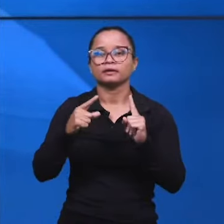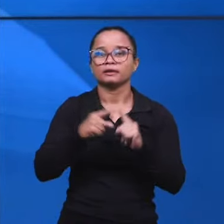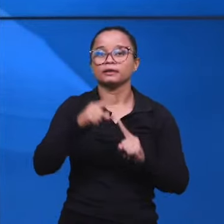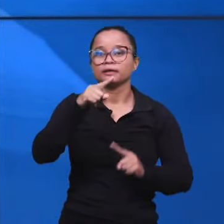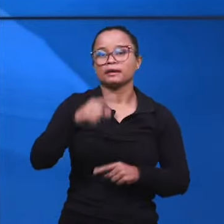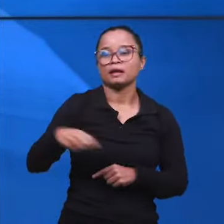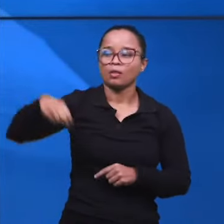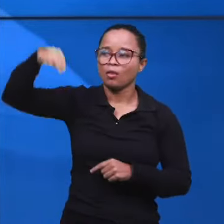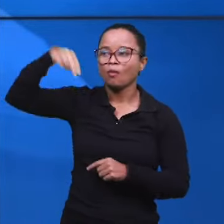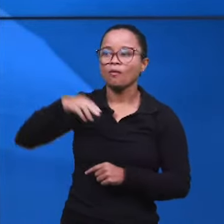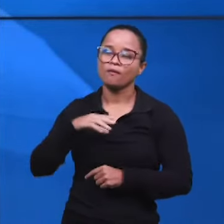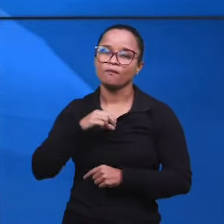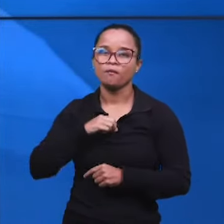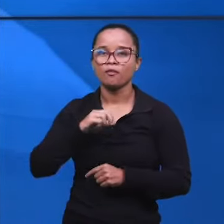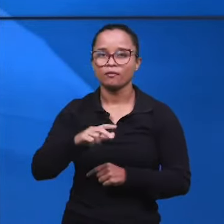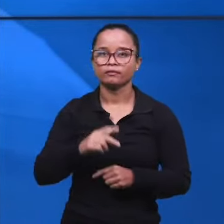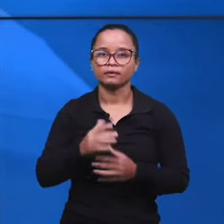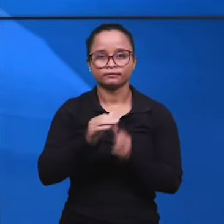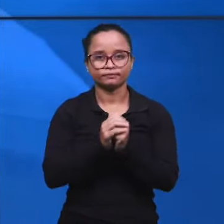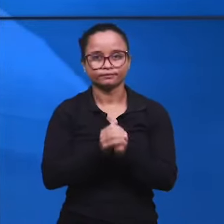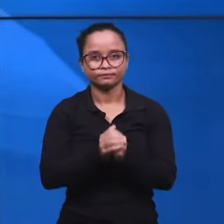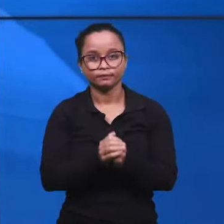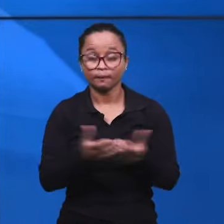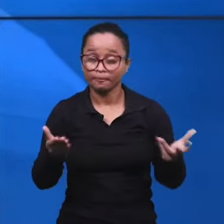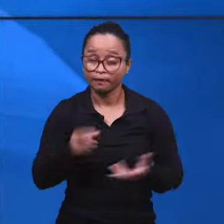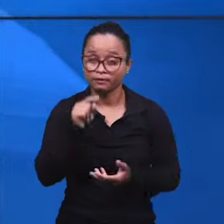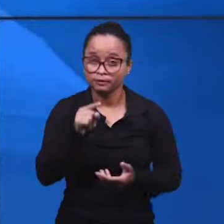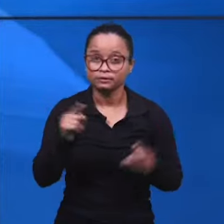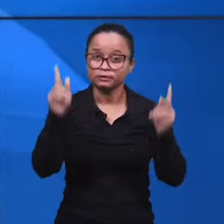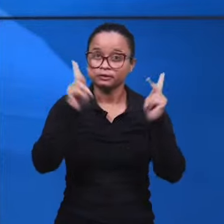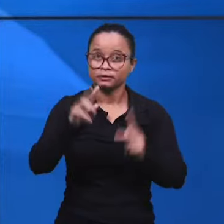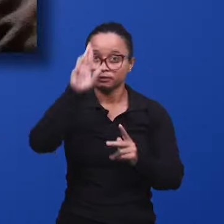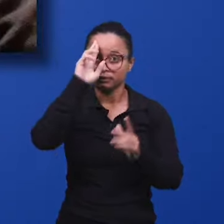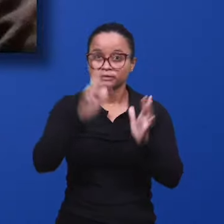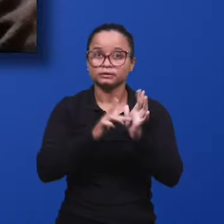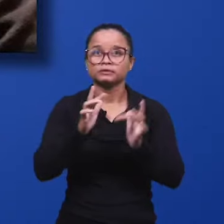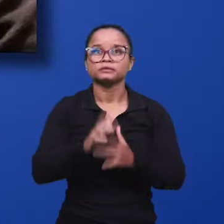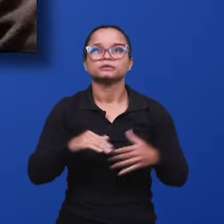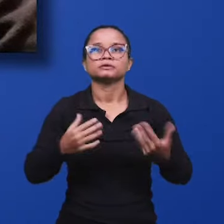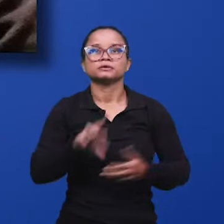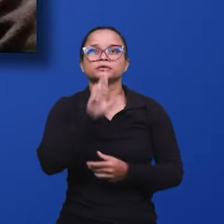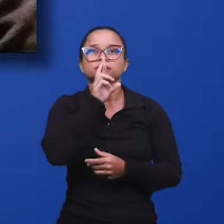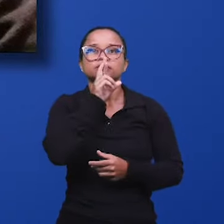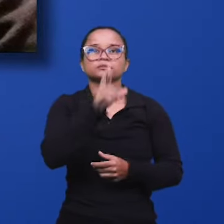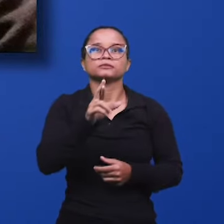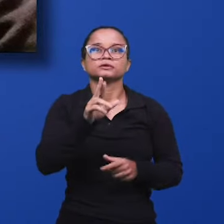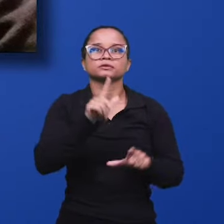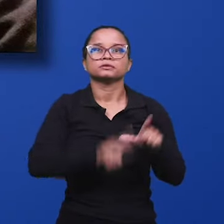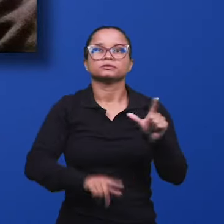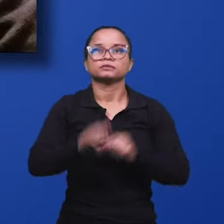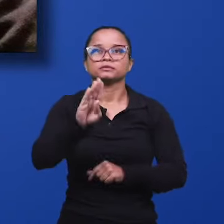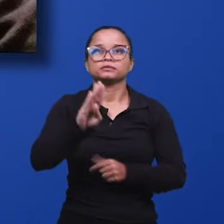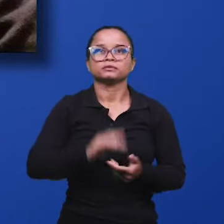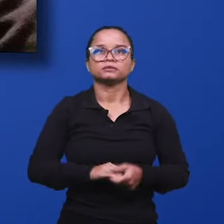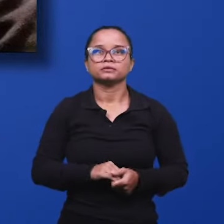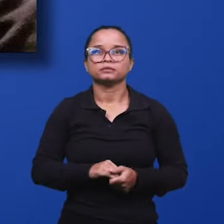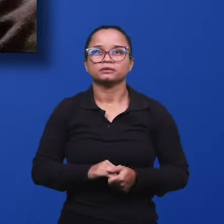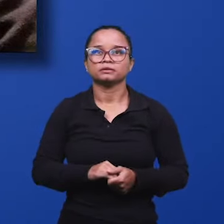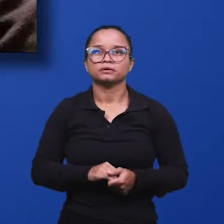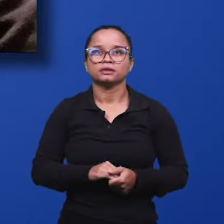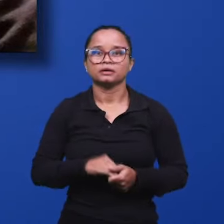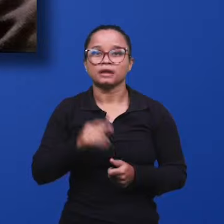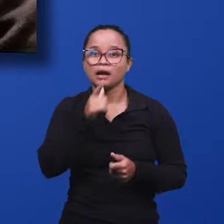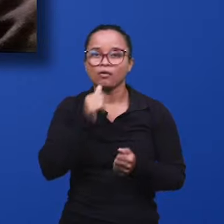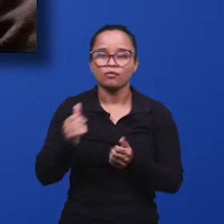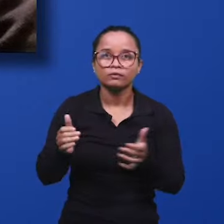no norte de Portugal. Amém, Daniel? Agora a sua vez, a paz do Senhor Jesus. Respondendo a letra B da primeira pergunta, nem os rios